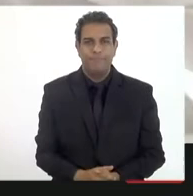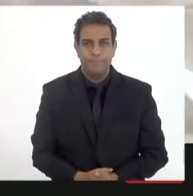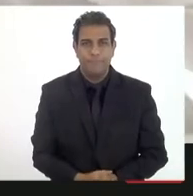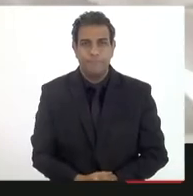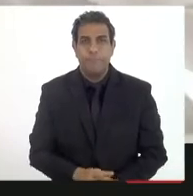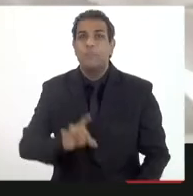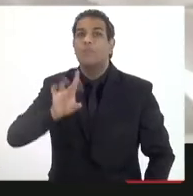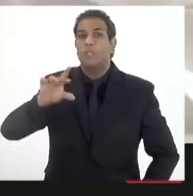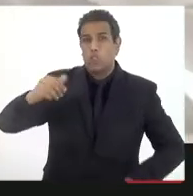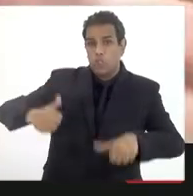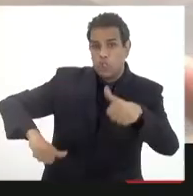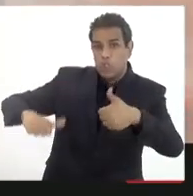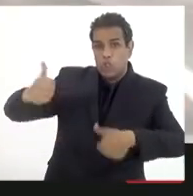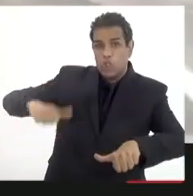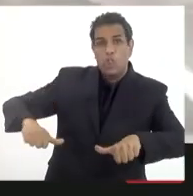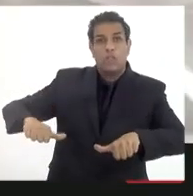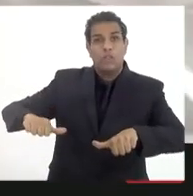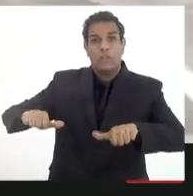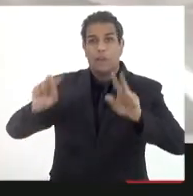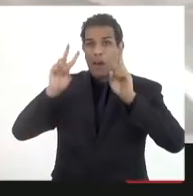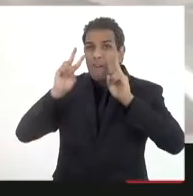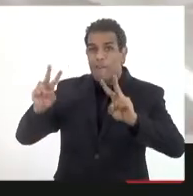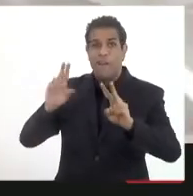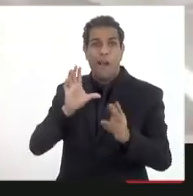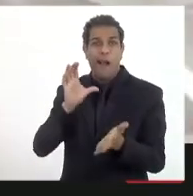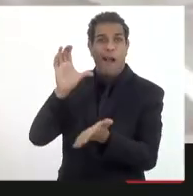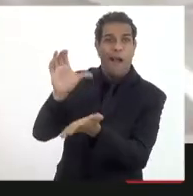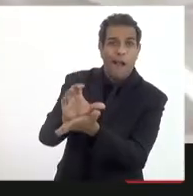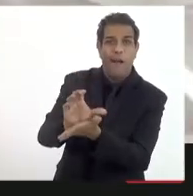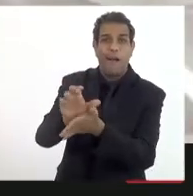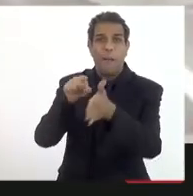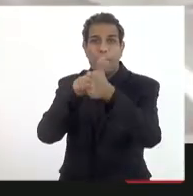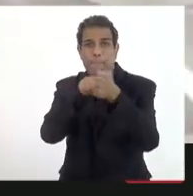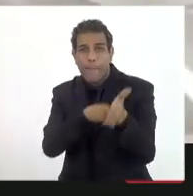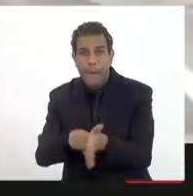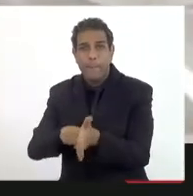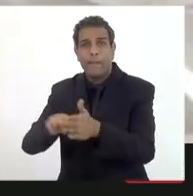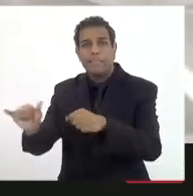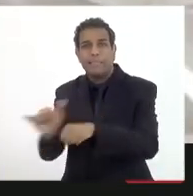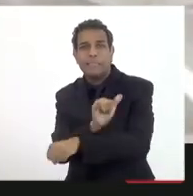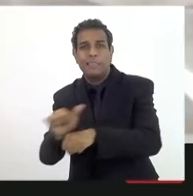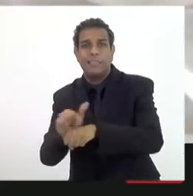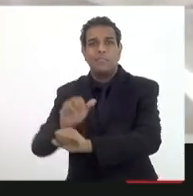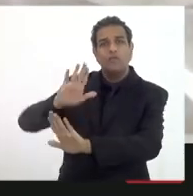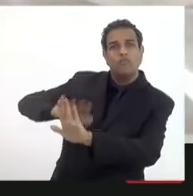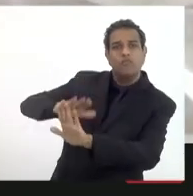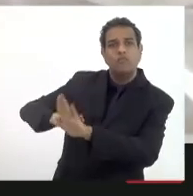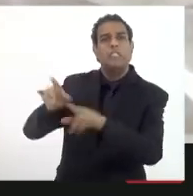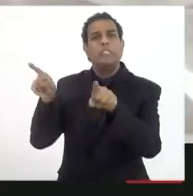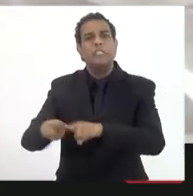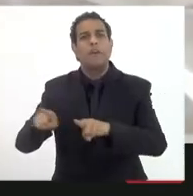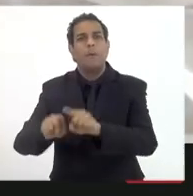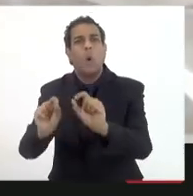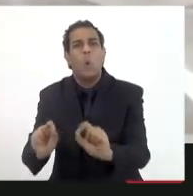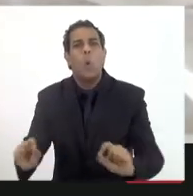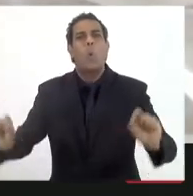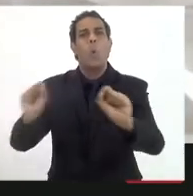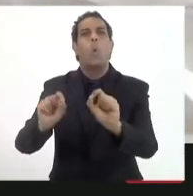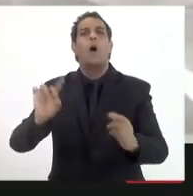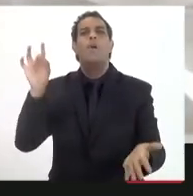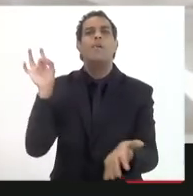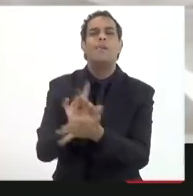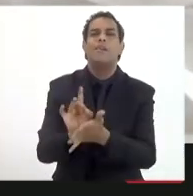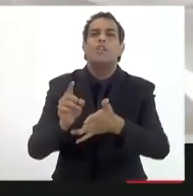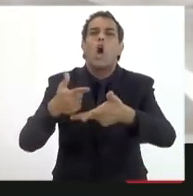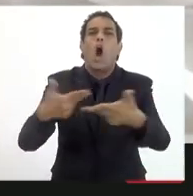a análise do fundo fosse visitar o planejamento estratégico, mas que houvesse verdadeiramente